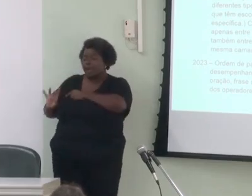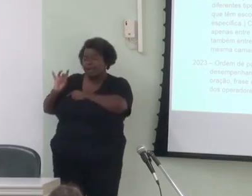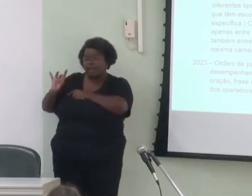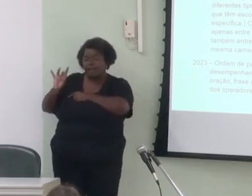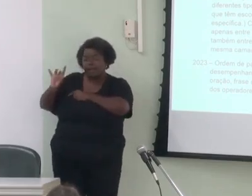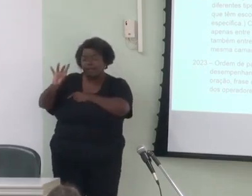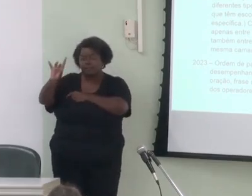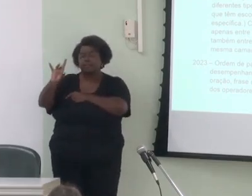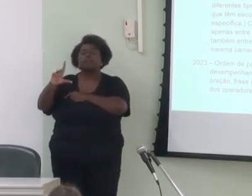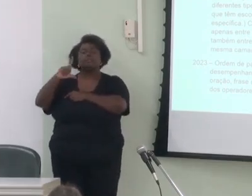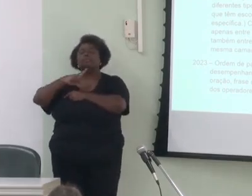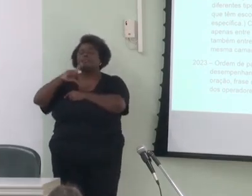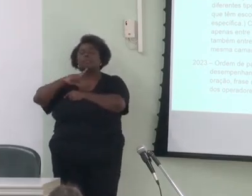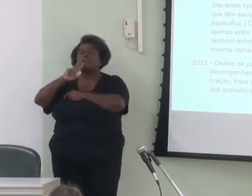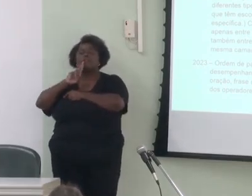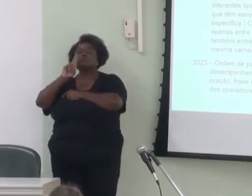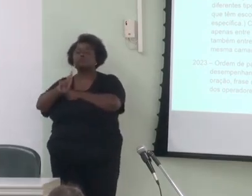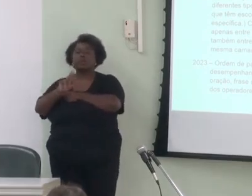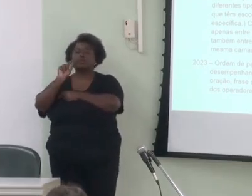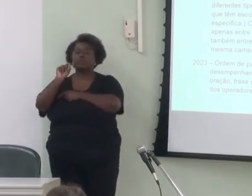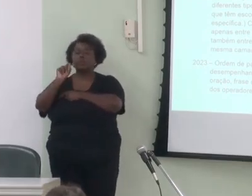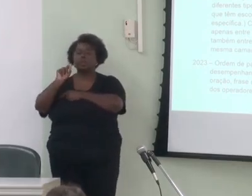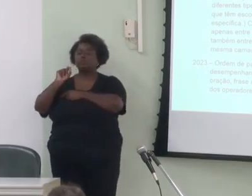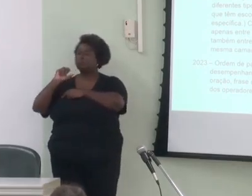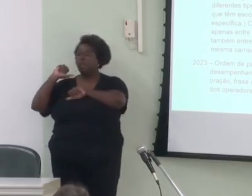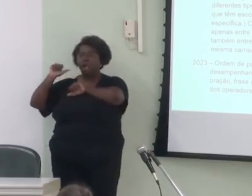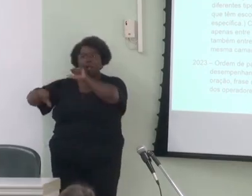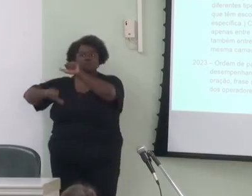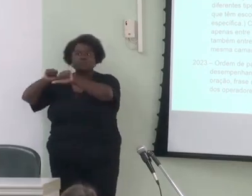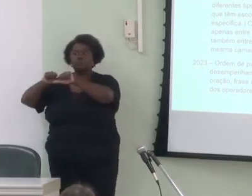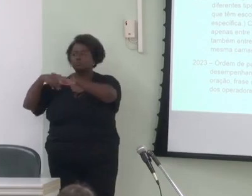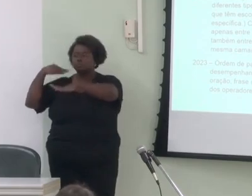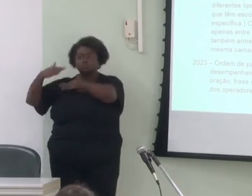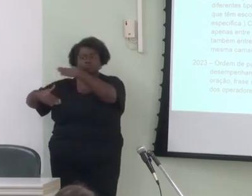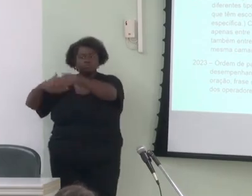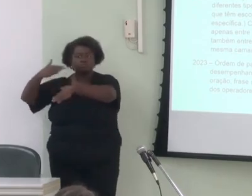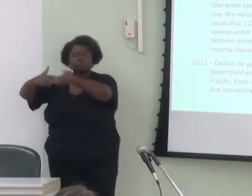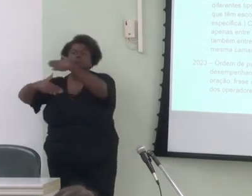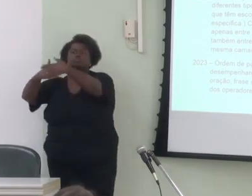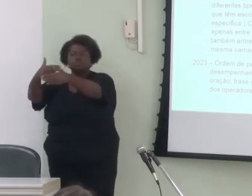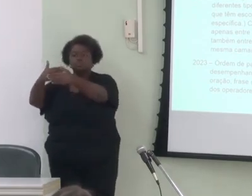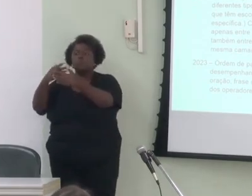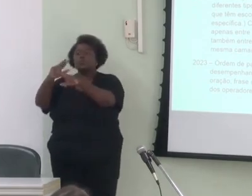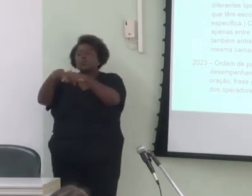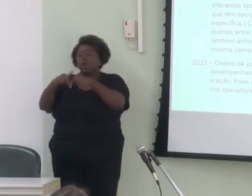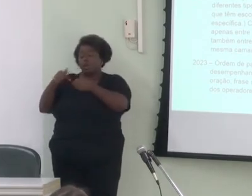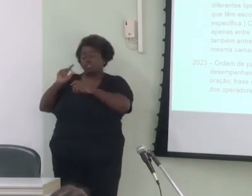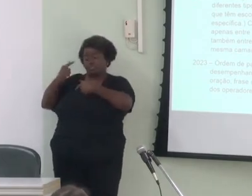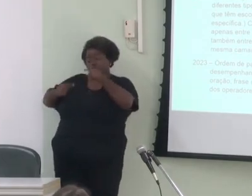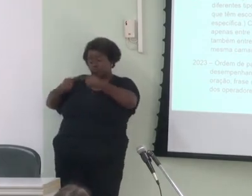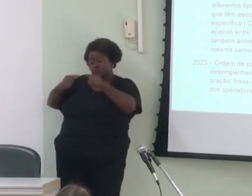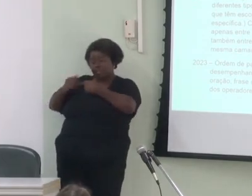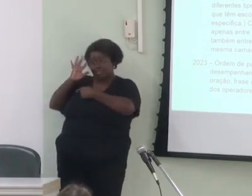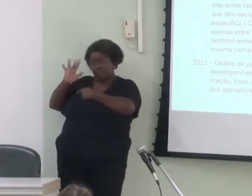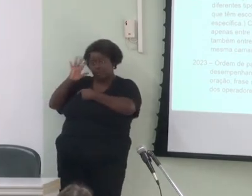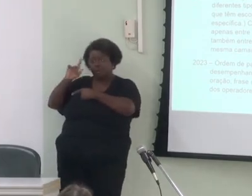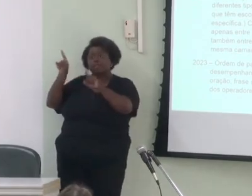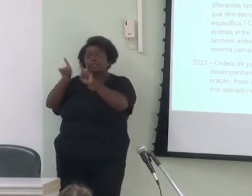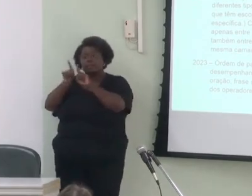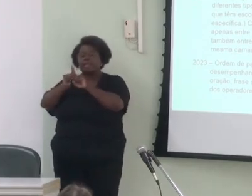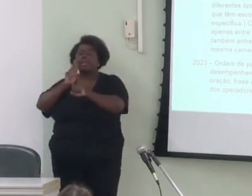resulta um conjunto de avanços que são alcançados tanto pelas discussões teóricas como pelos resultados